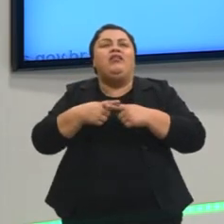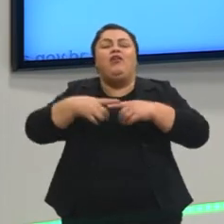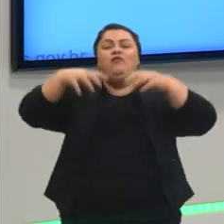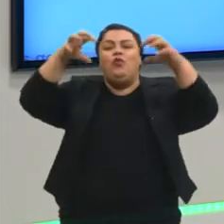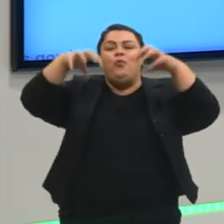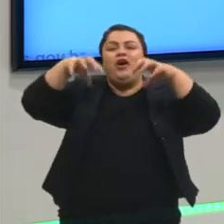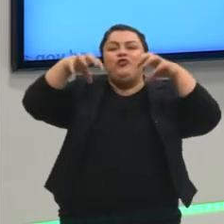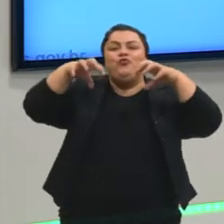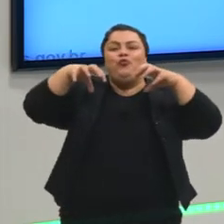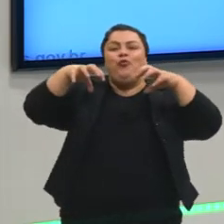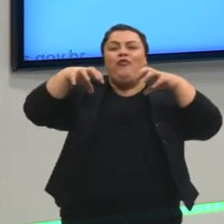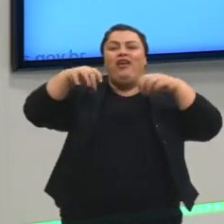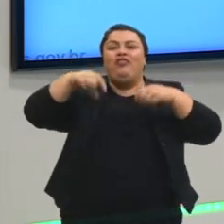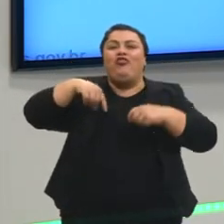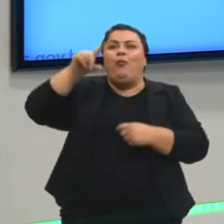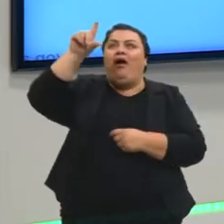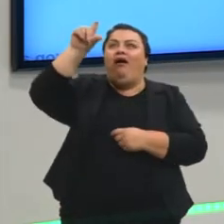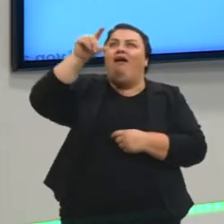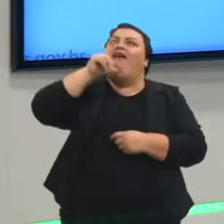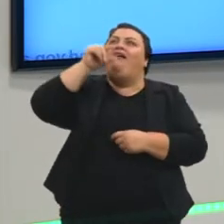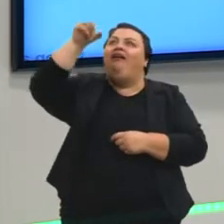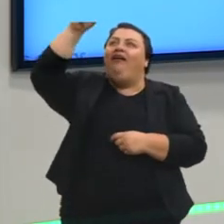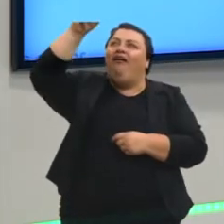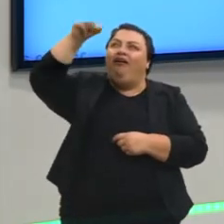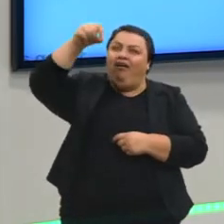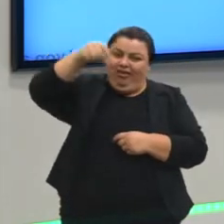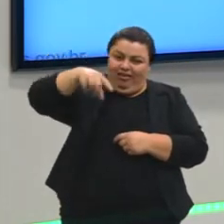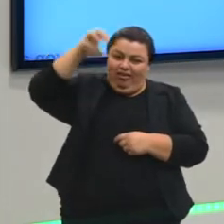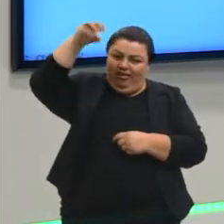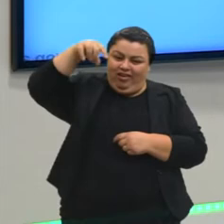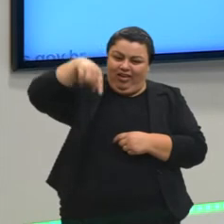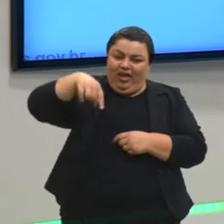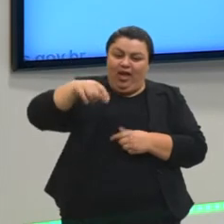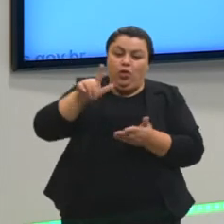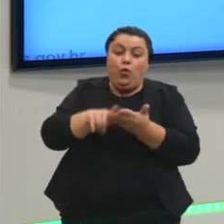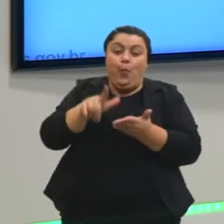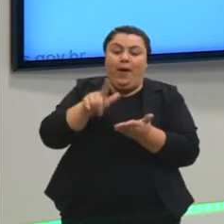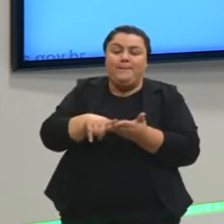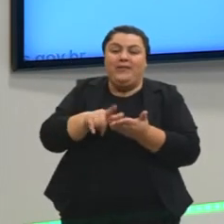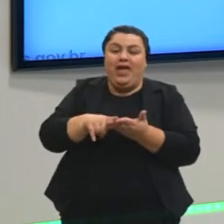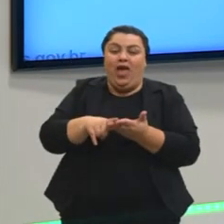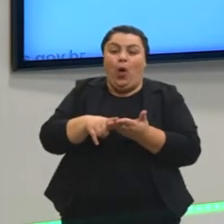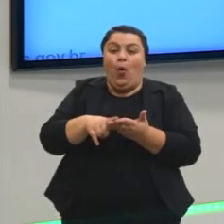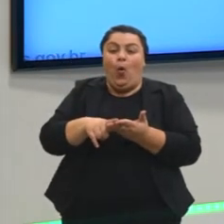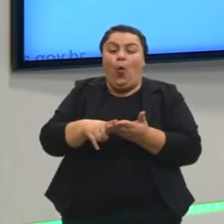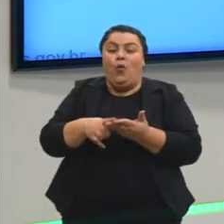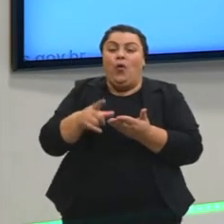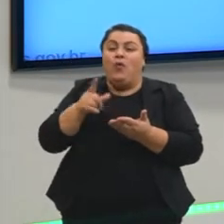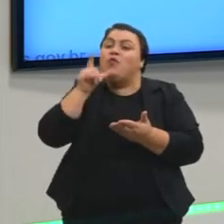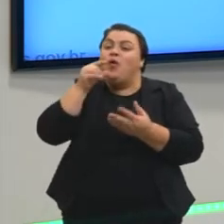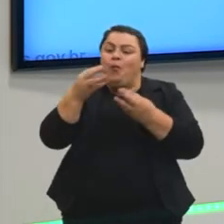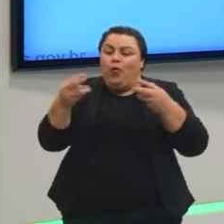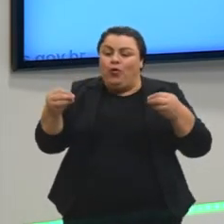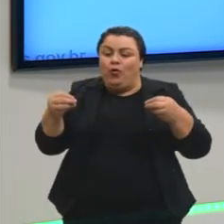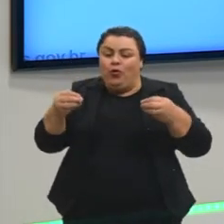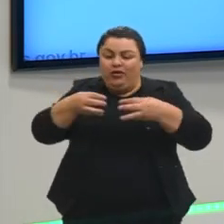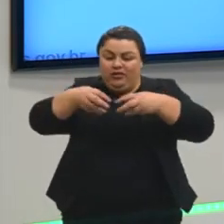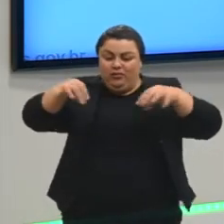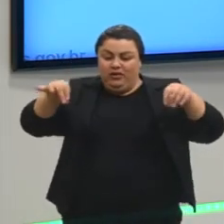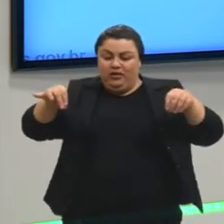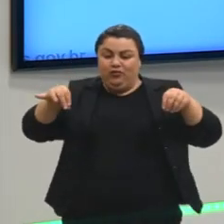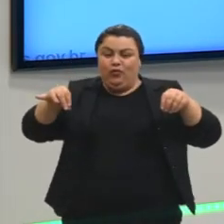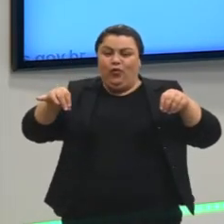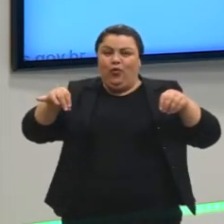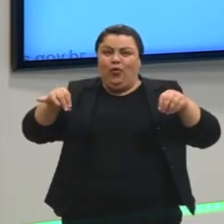sobre a folha do trabalho. Molhou quando eu fui pegar, a folha se despedaçou e eu não consegui trazer. Eu posso trazer semana que vem?